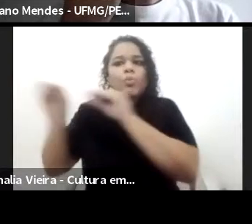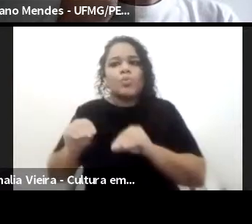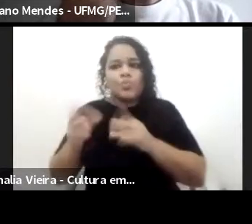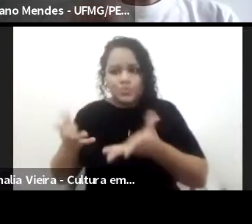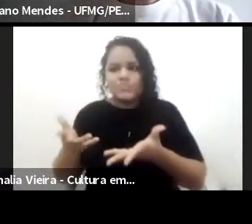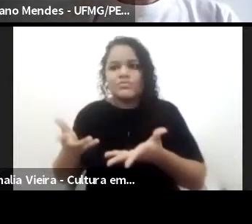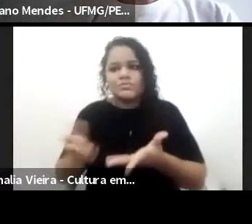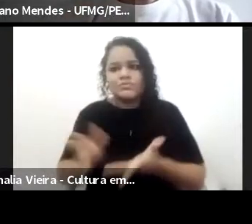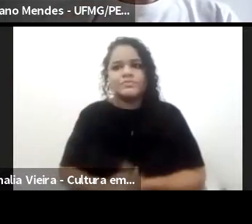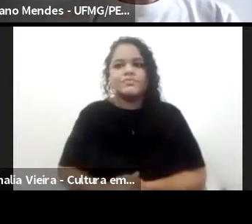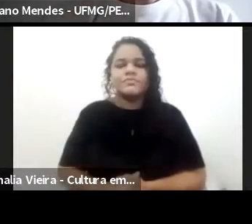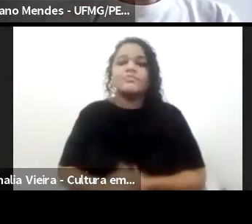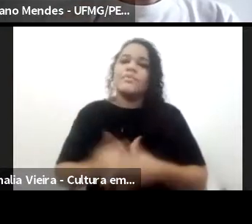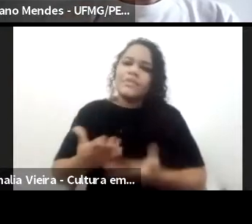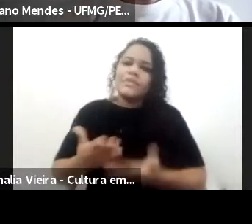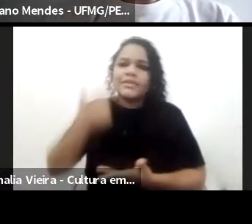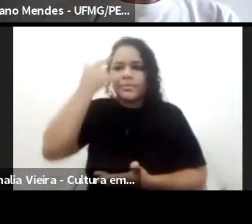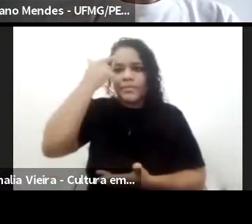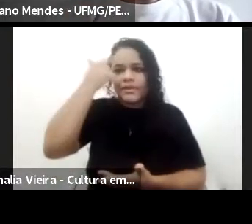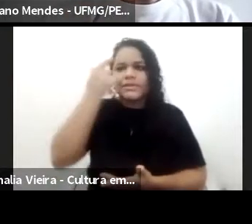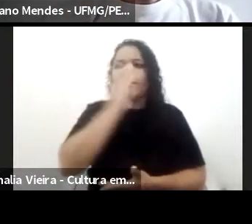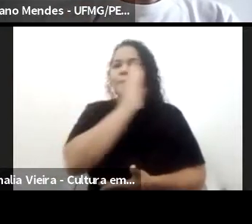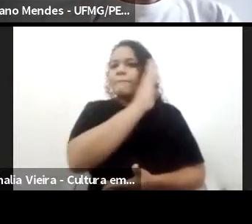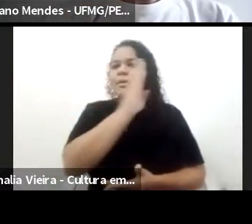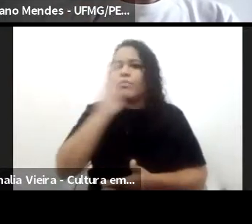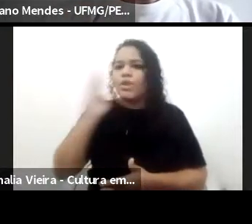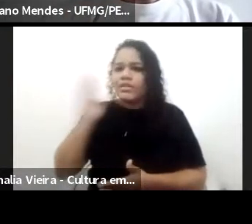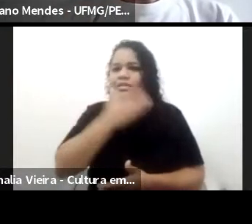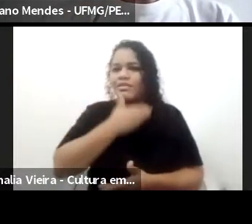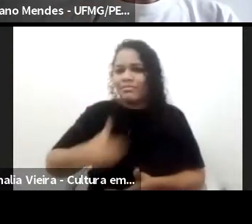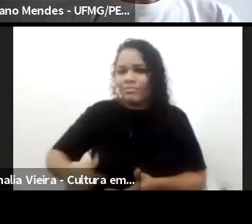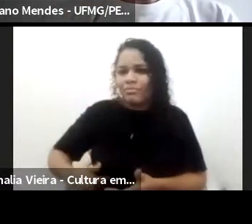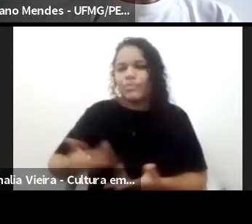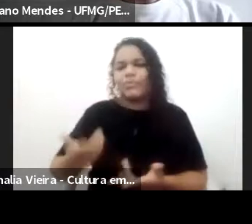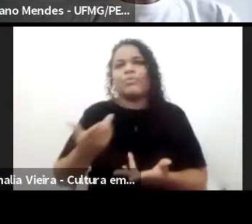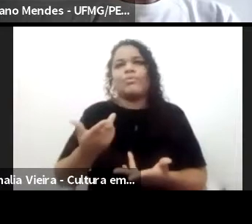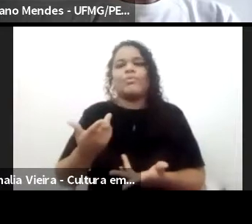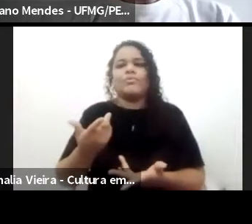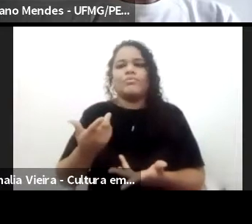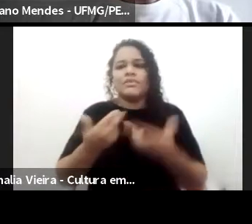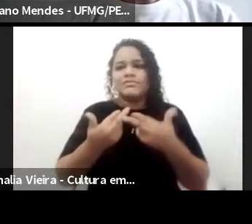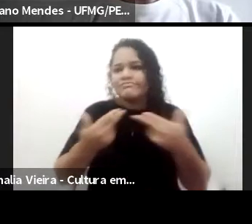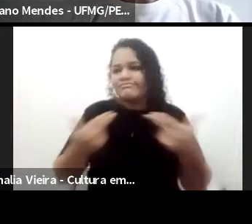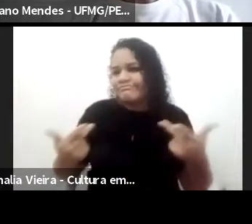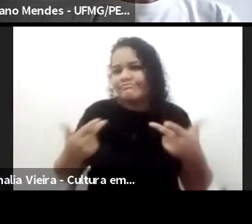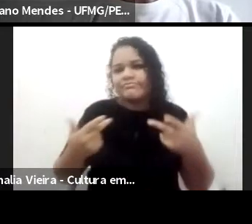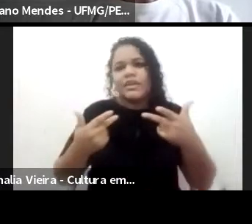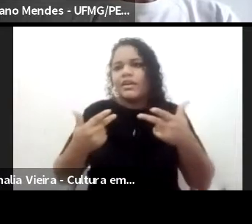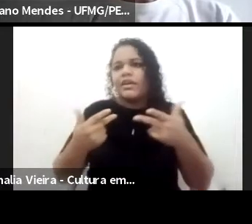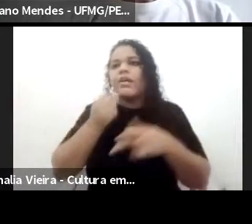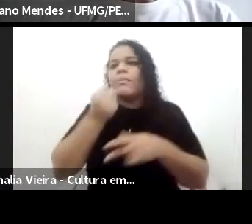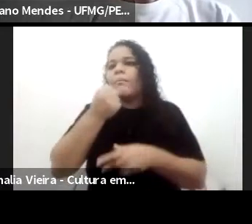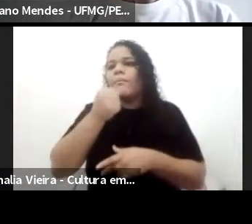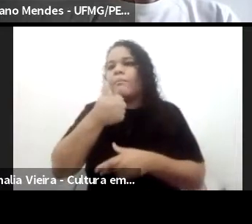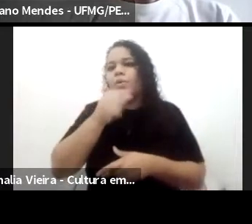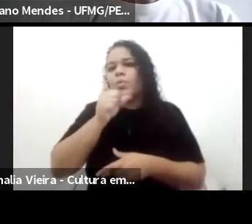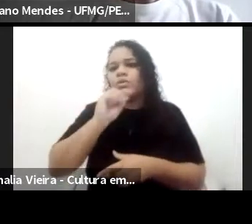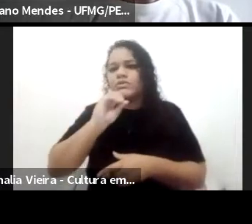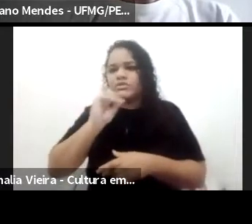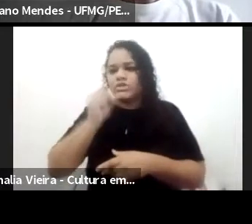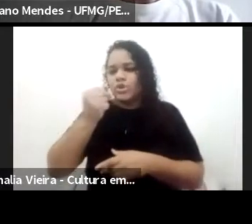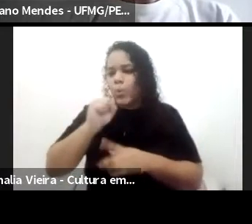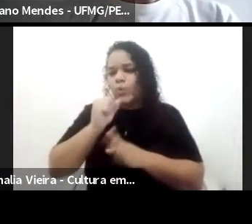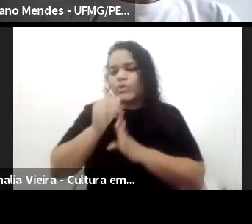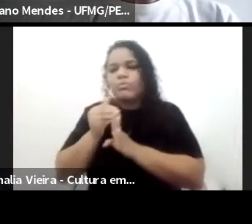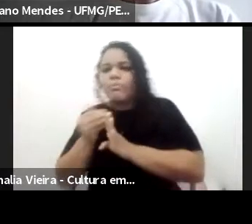a ideia de biblioteca pública, então, a gente tem que elencar várias coisas que surgiram pós-1808 para a gente pensar como